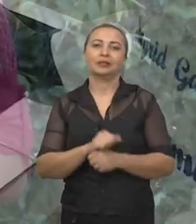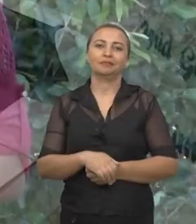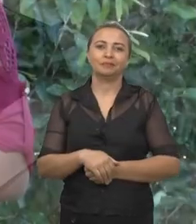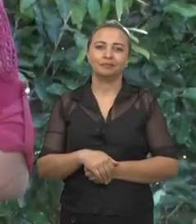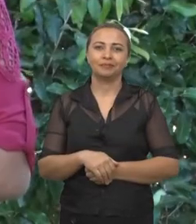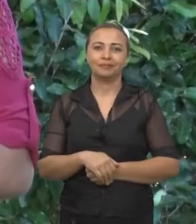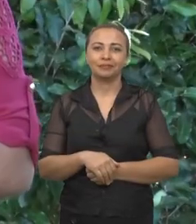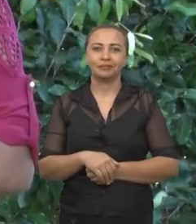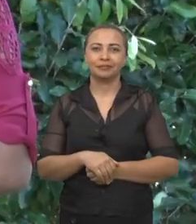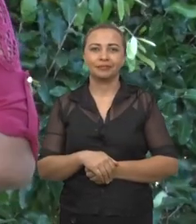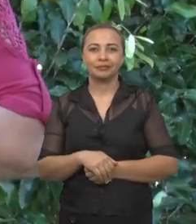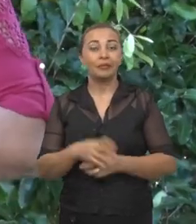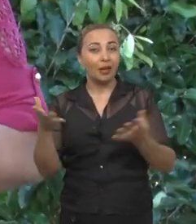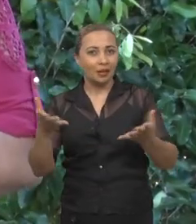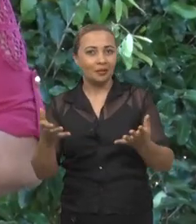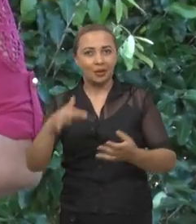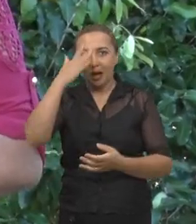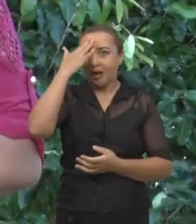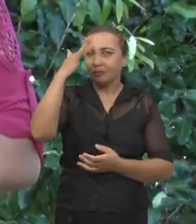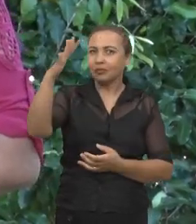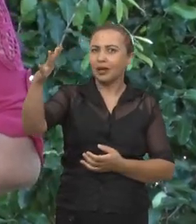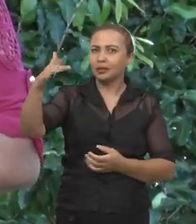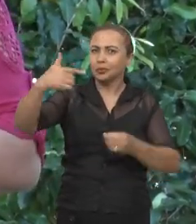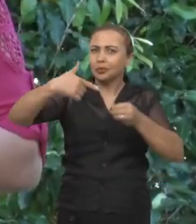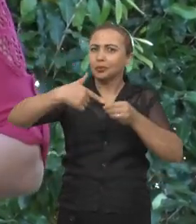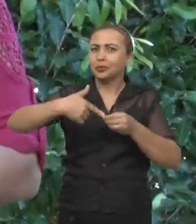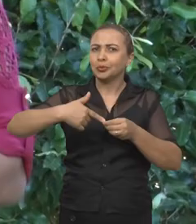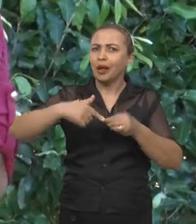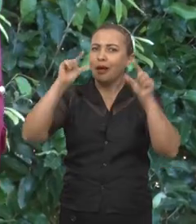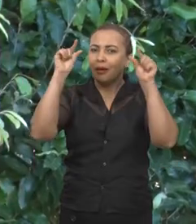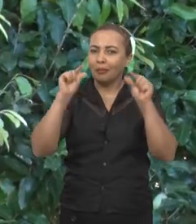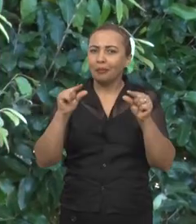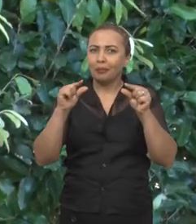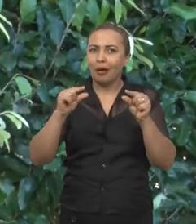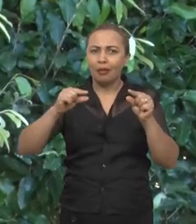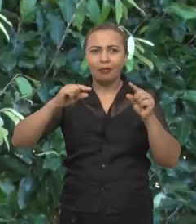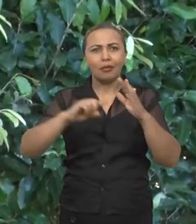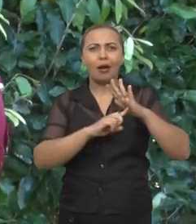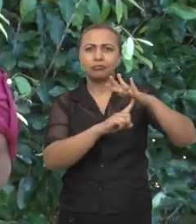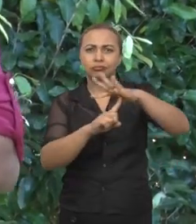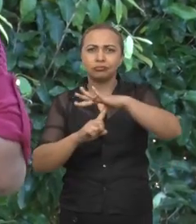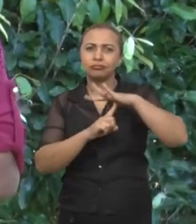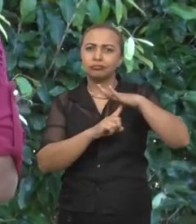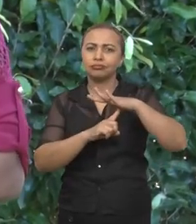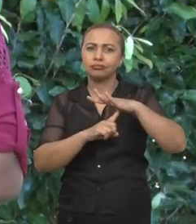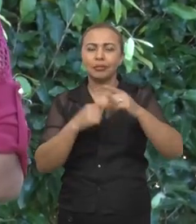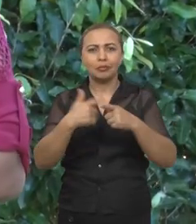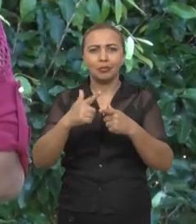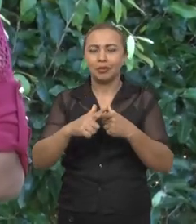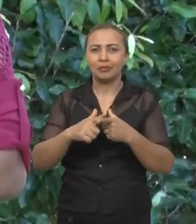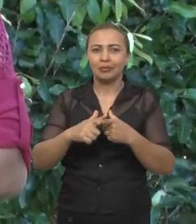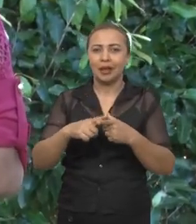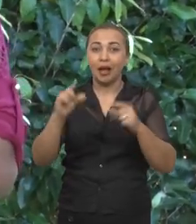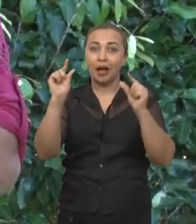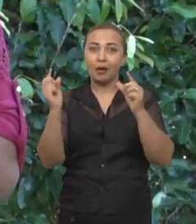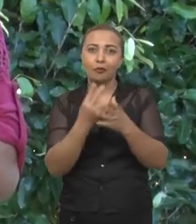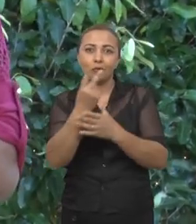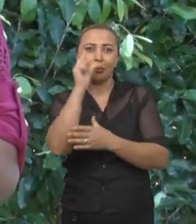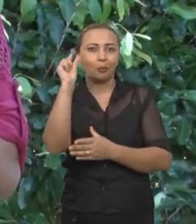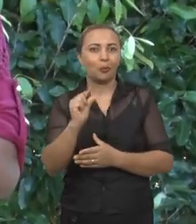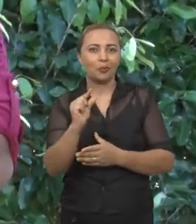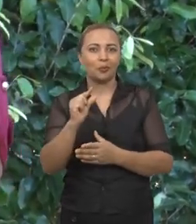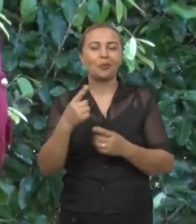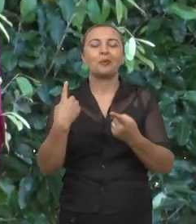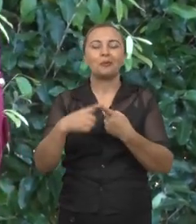teste. Agora imagine um combustível menos agressivo ao meio ambiente e ainda por cima de baixo custo, pois o